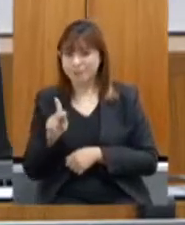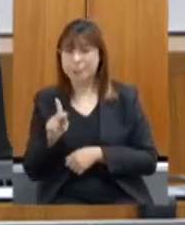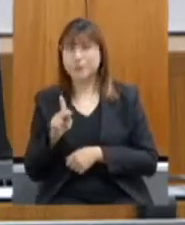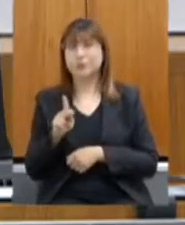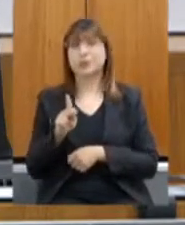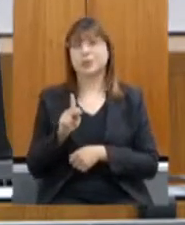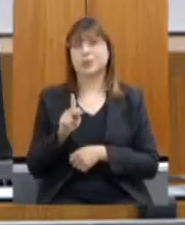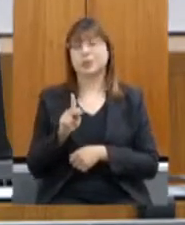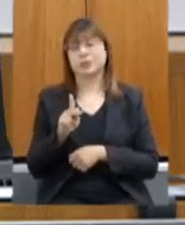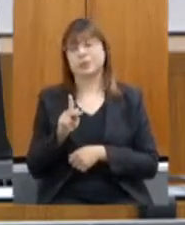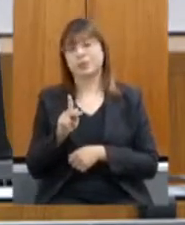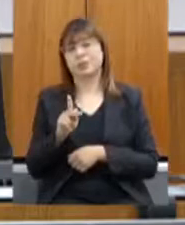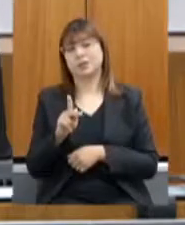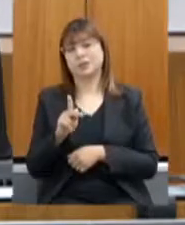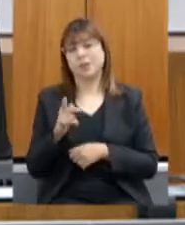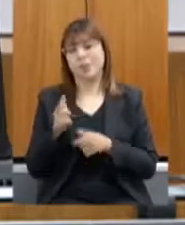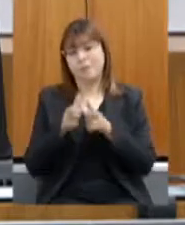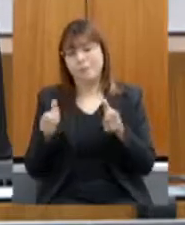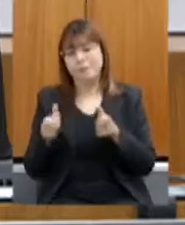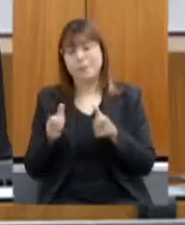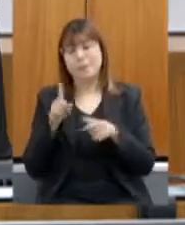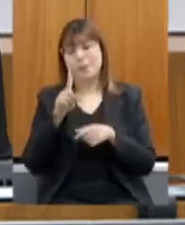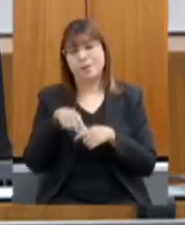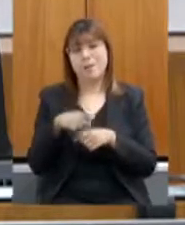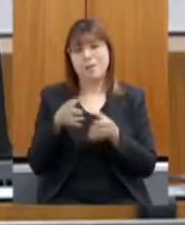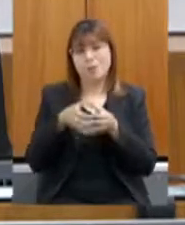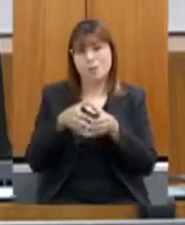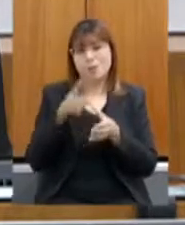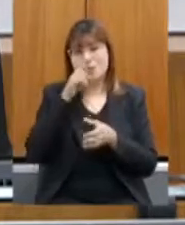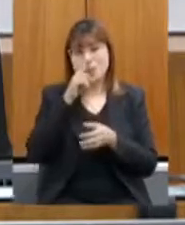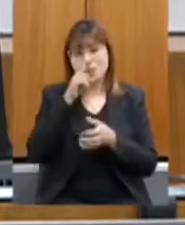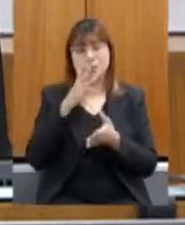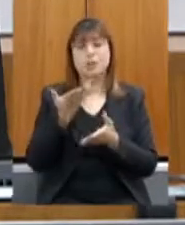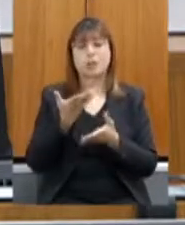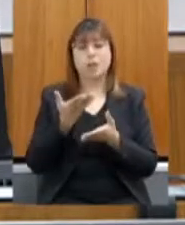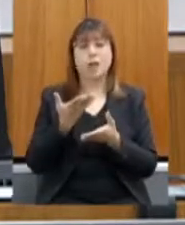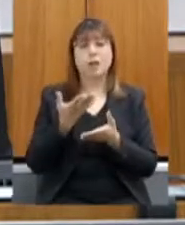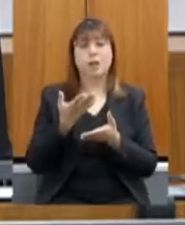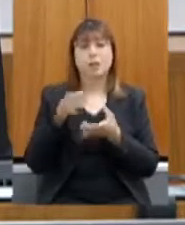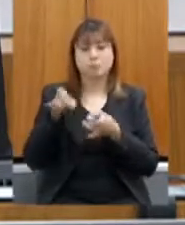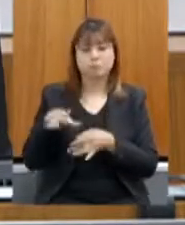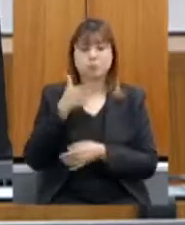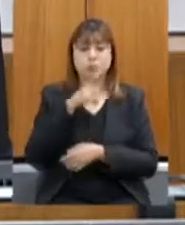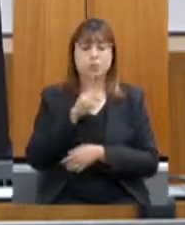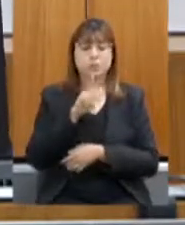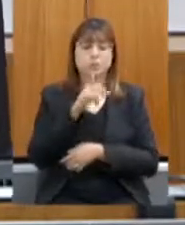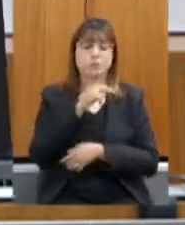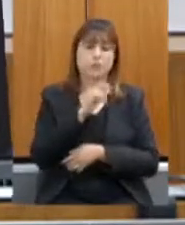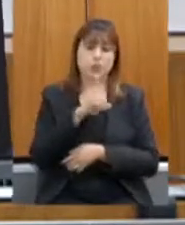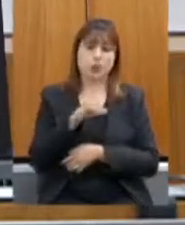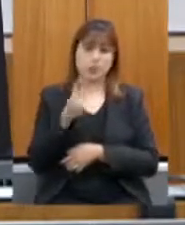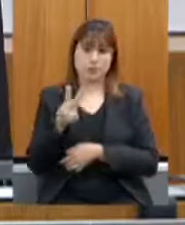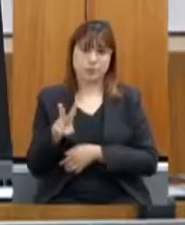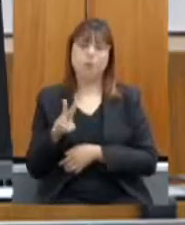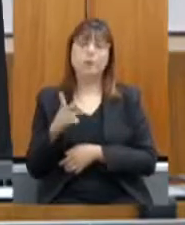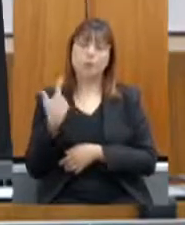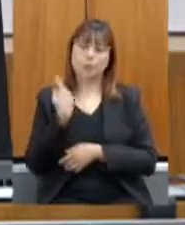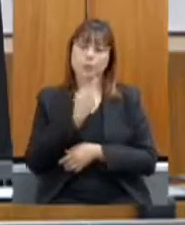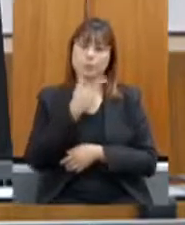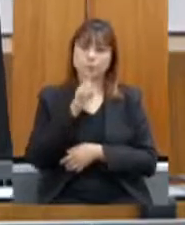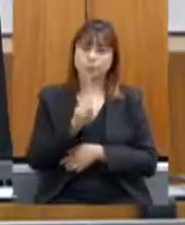todos em grupo de risco, deixassem preso pelo PDV para que houvesse, então, pudéssemos